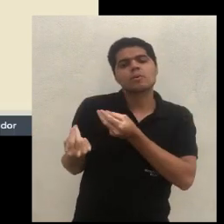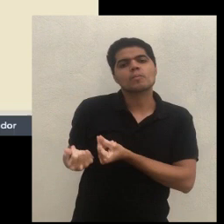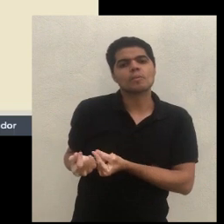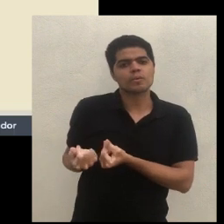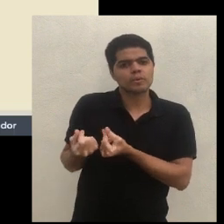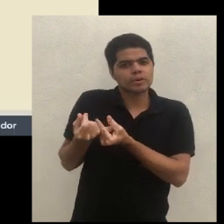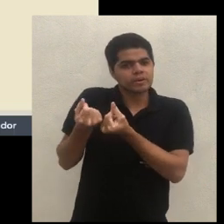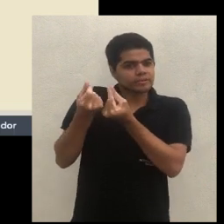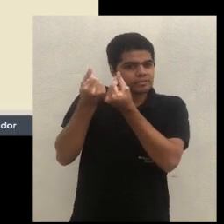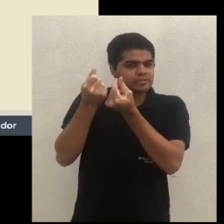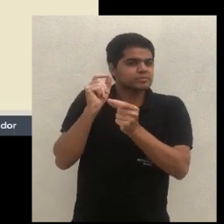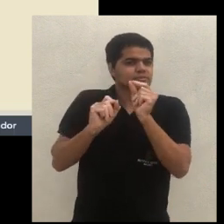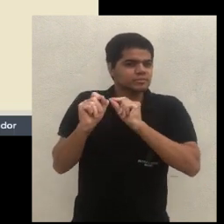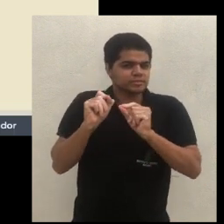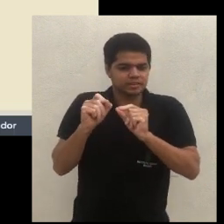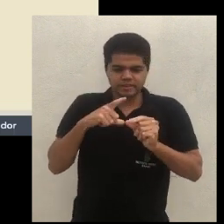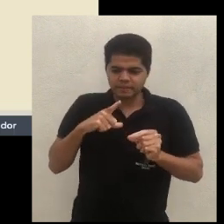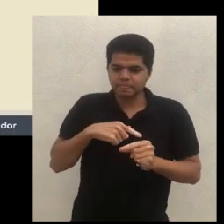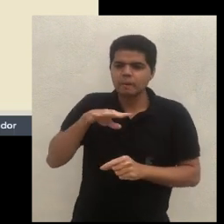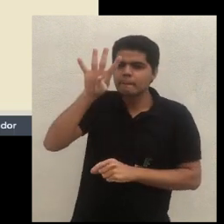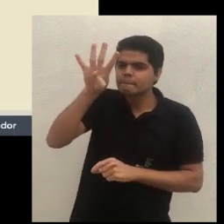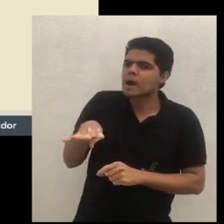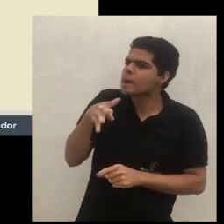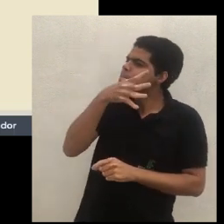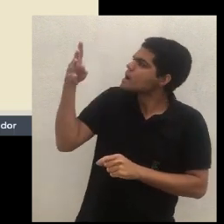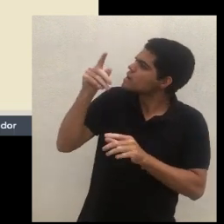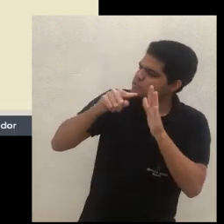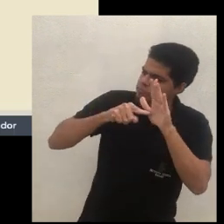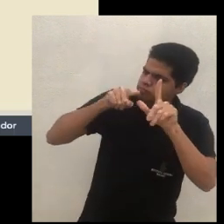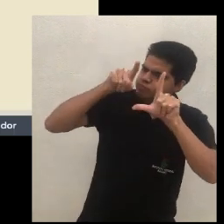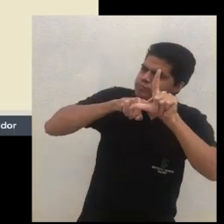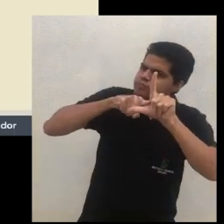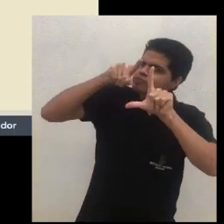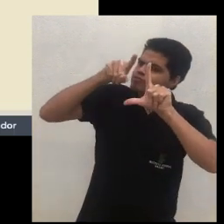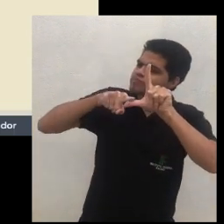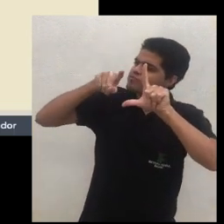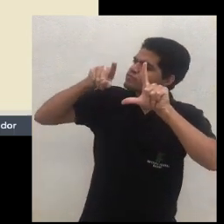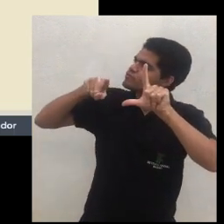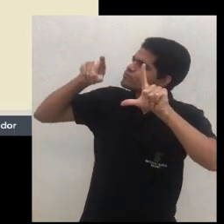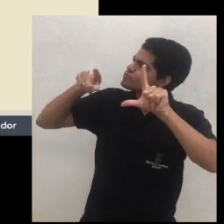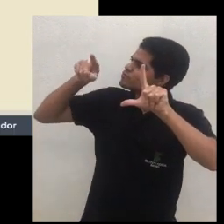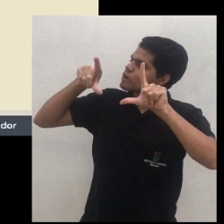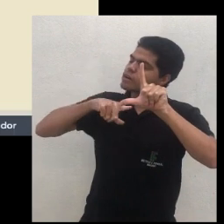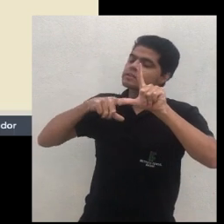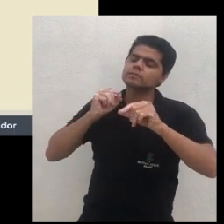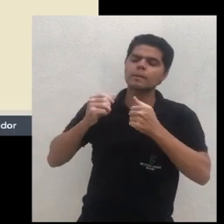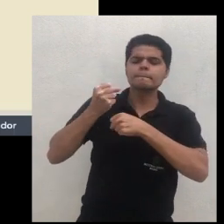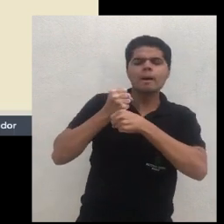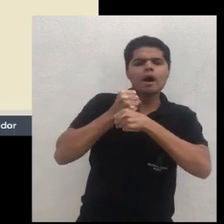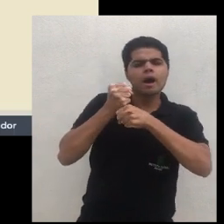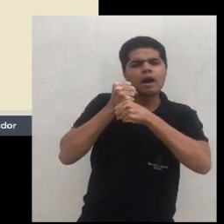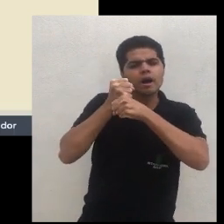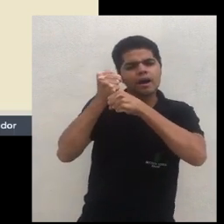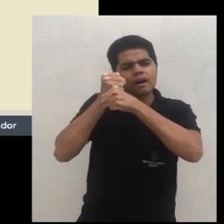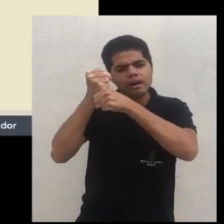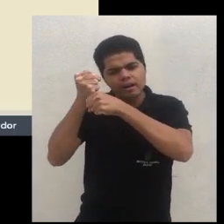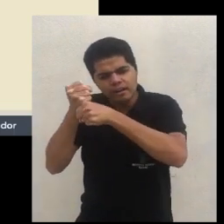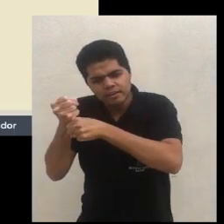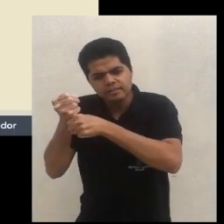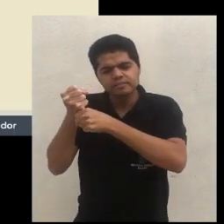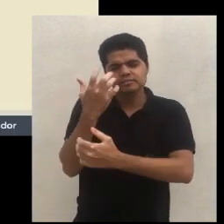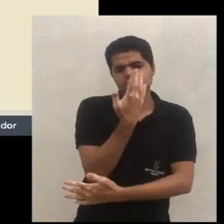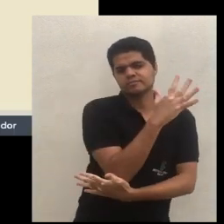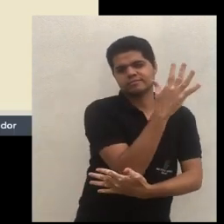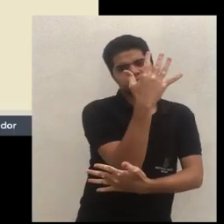estão vendo o gráfico aí de uma agrofloresta, que um trabalho de André Bícolos, em que ele faz uma análise da agrofloresta aí ao longo dos anos. Então